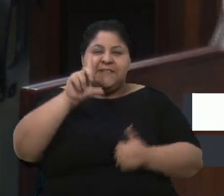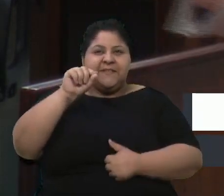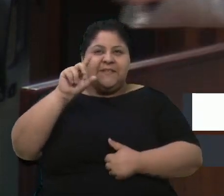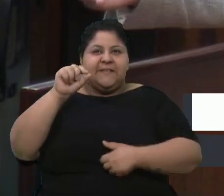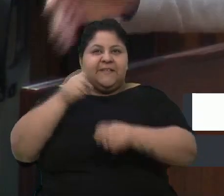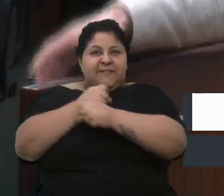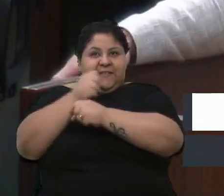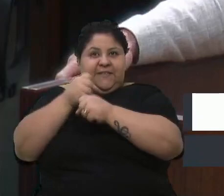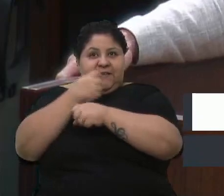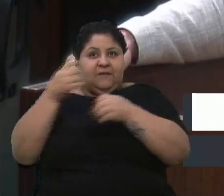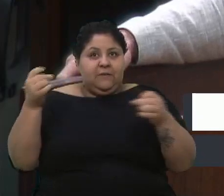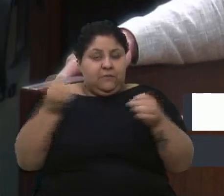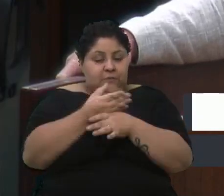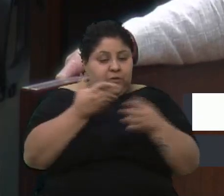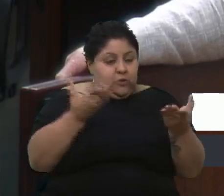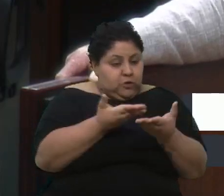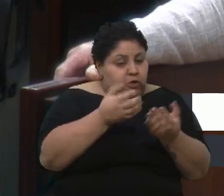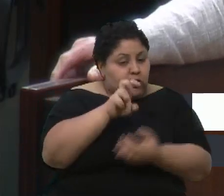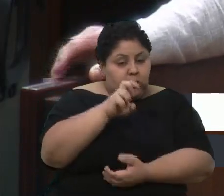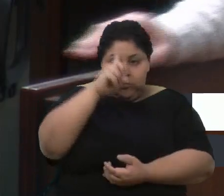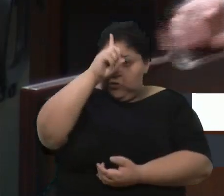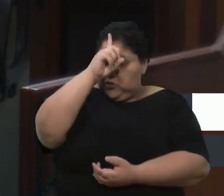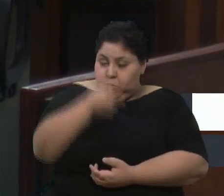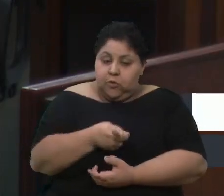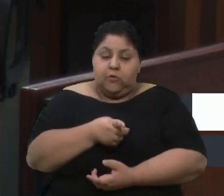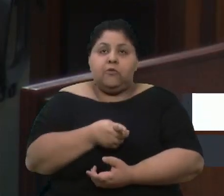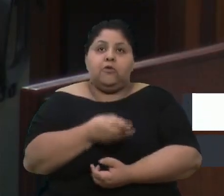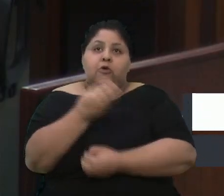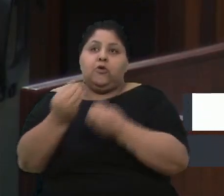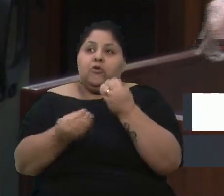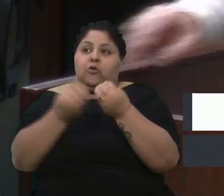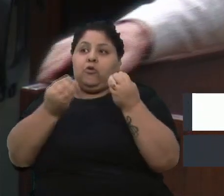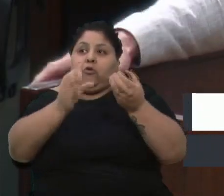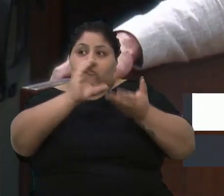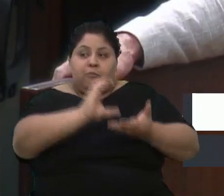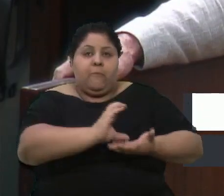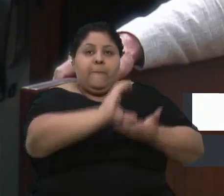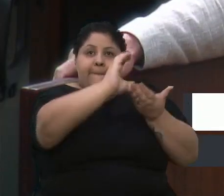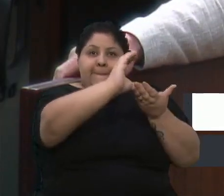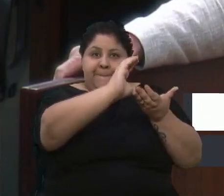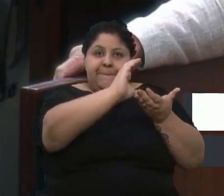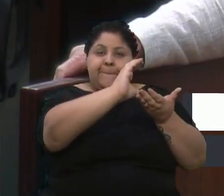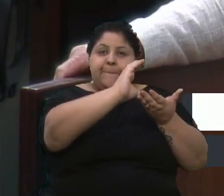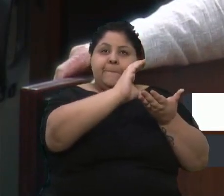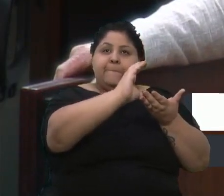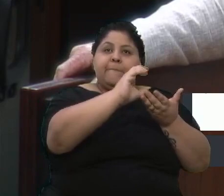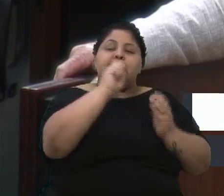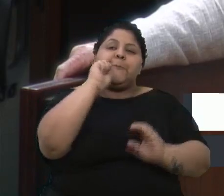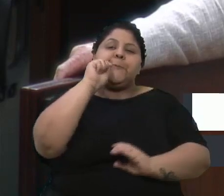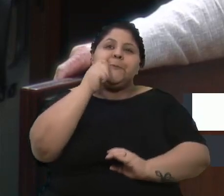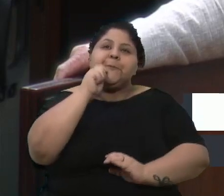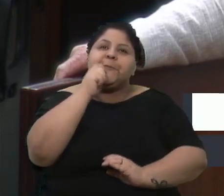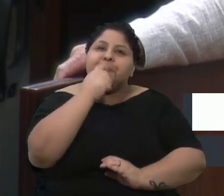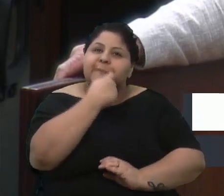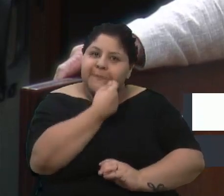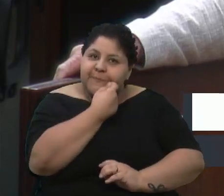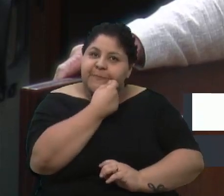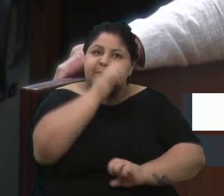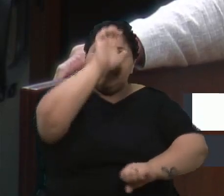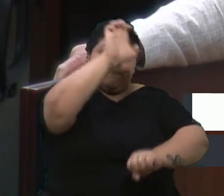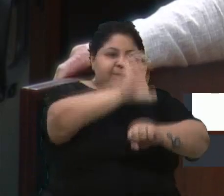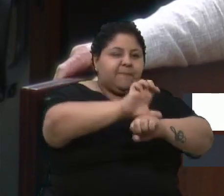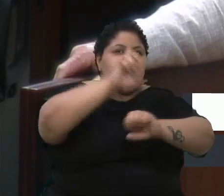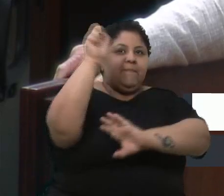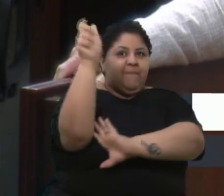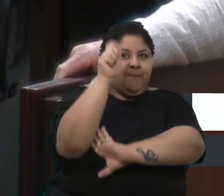completar agora com esse quinto mandato, dez anos como conselheiro da odontologia no Estado do Rio